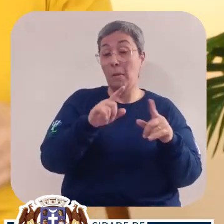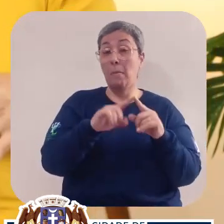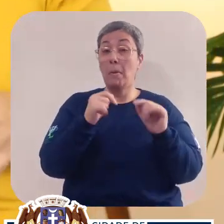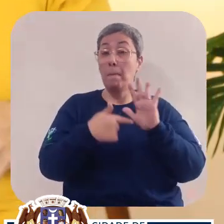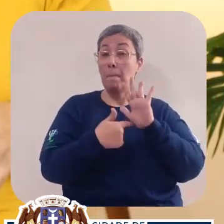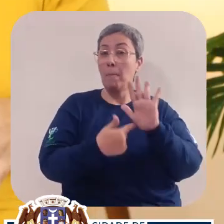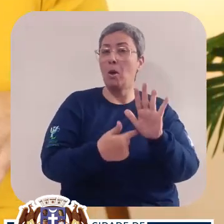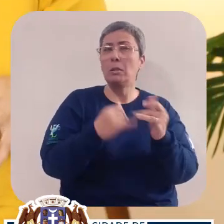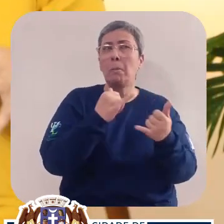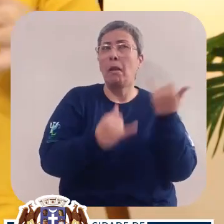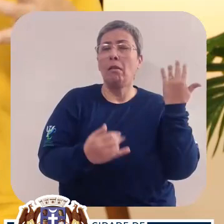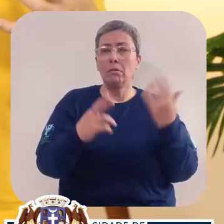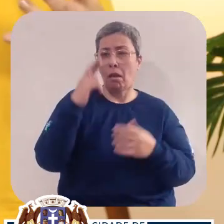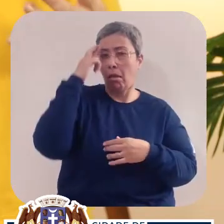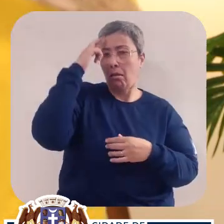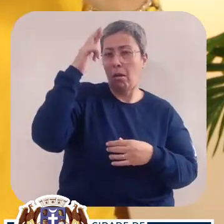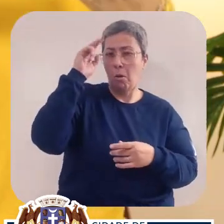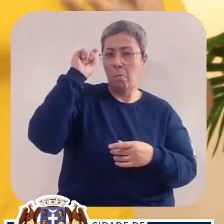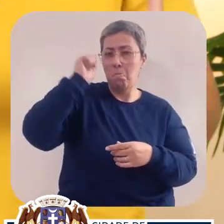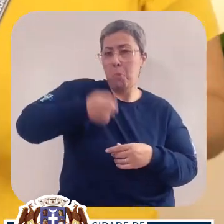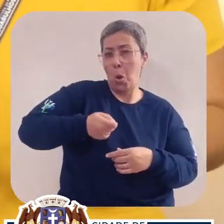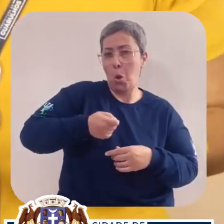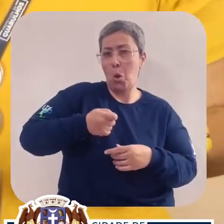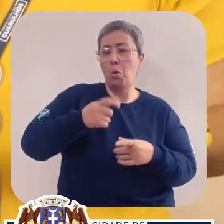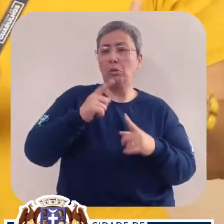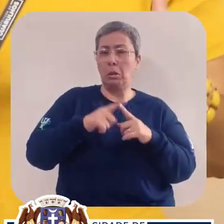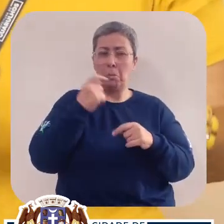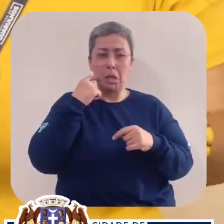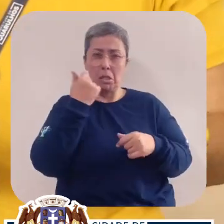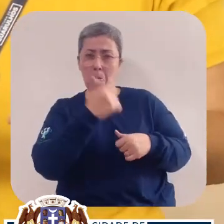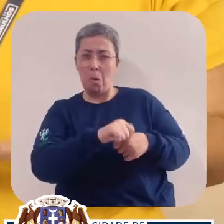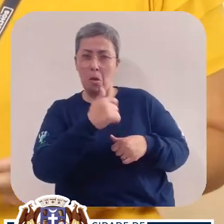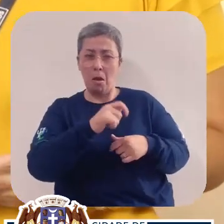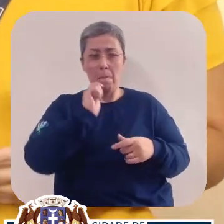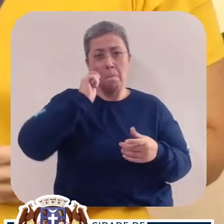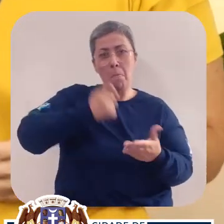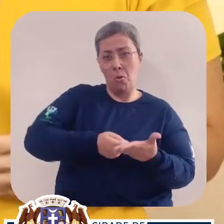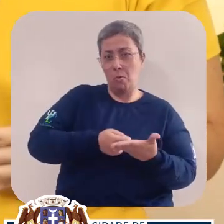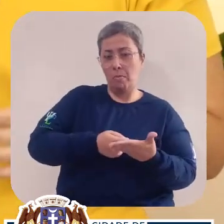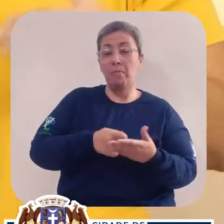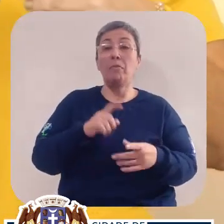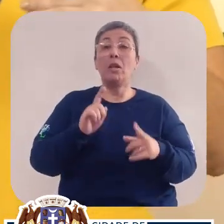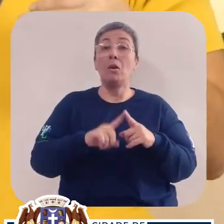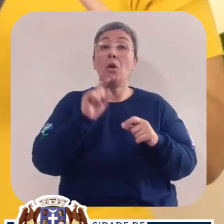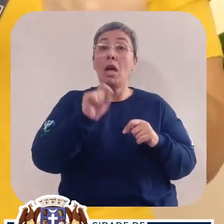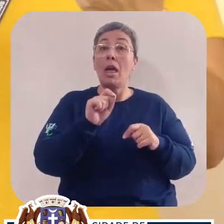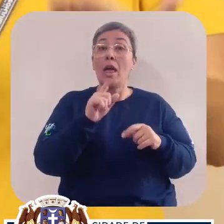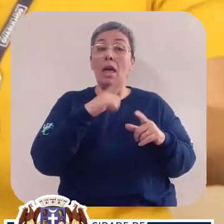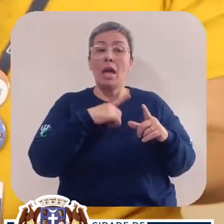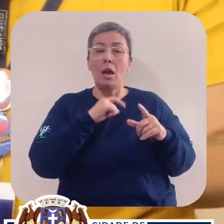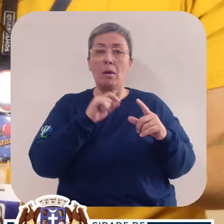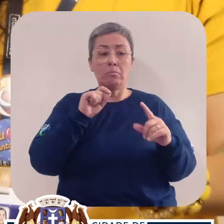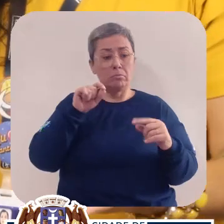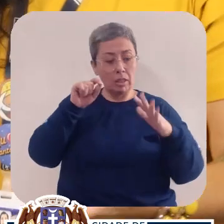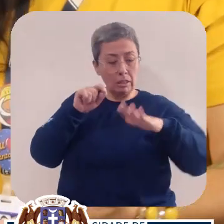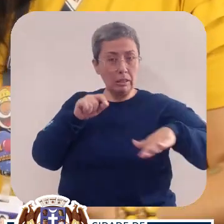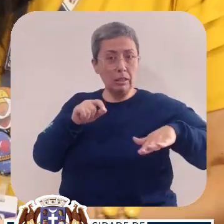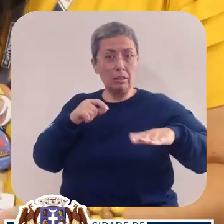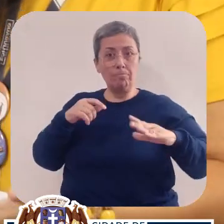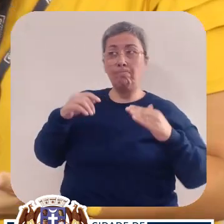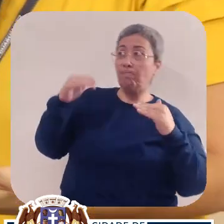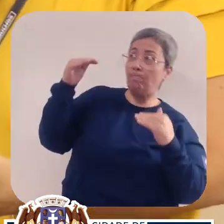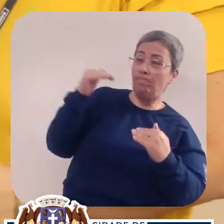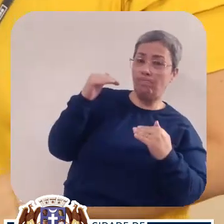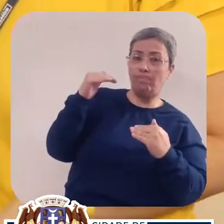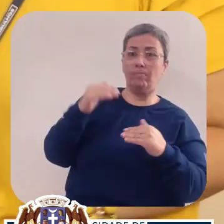ele traz uma característica de autoridade e de julgamento do educador em relação ao que a criança está